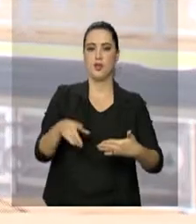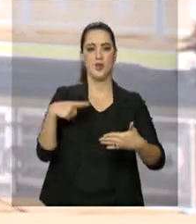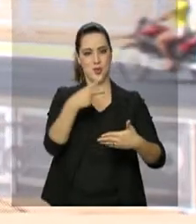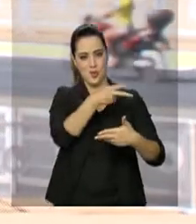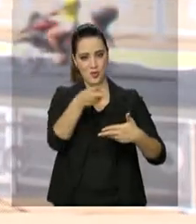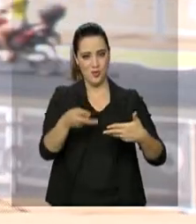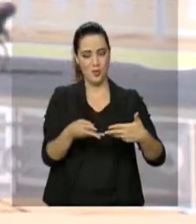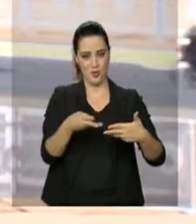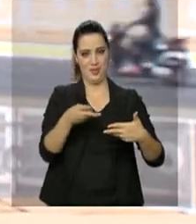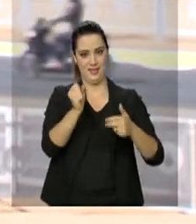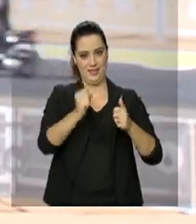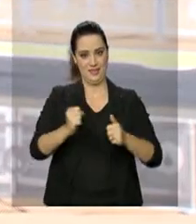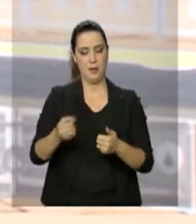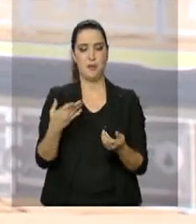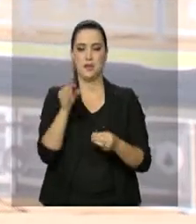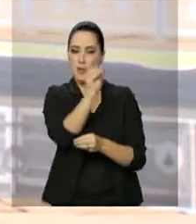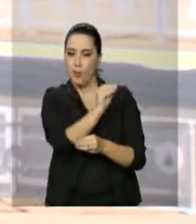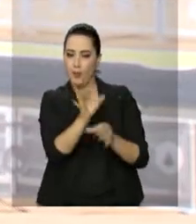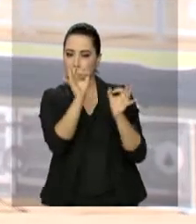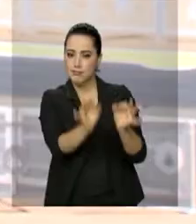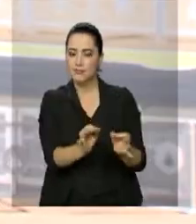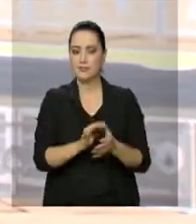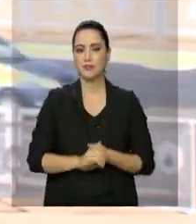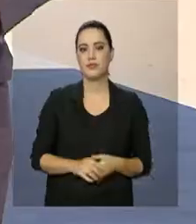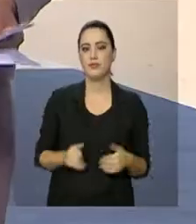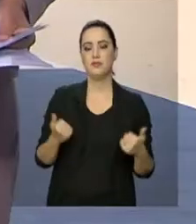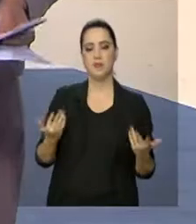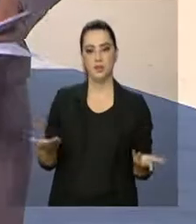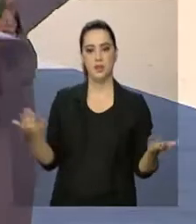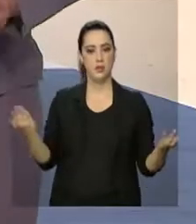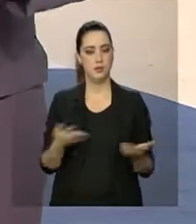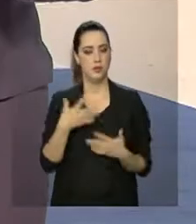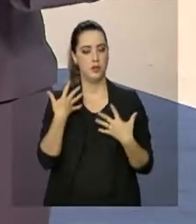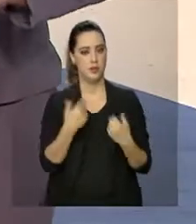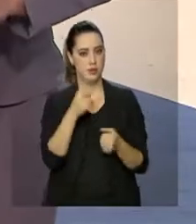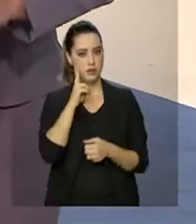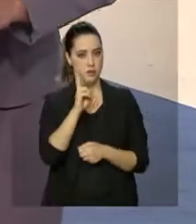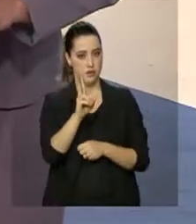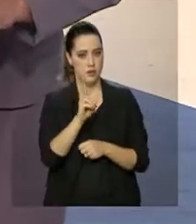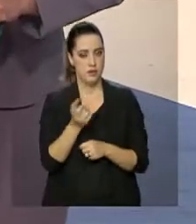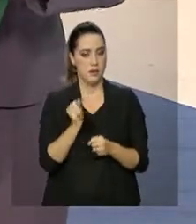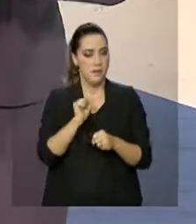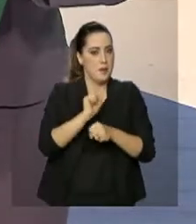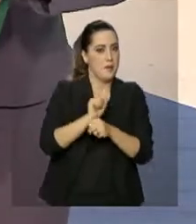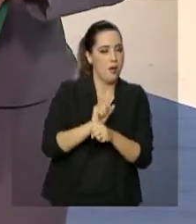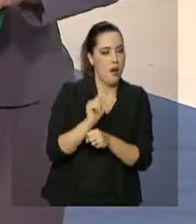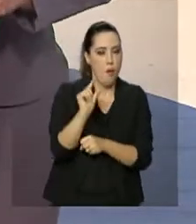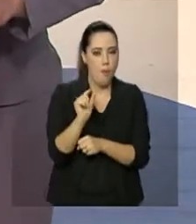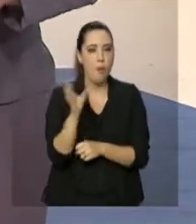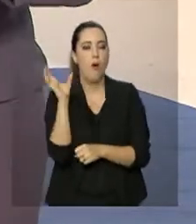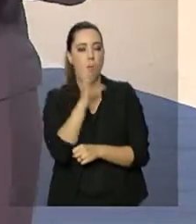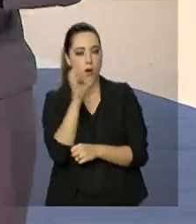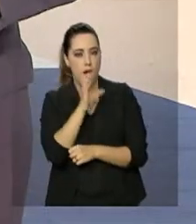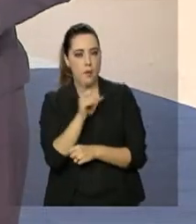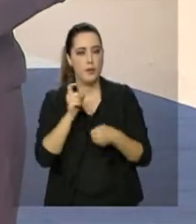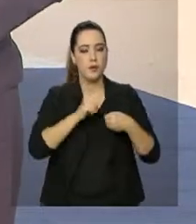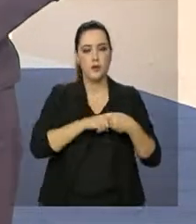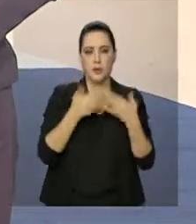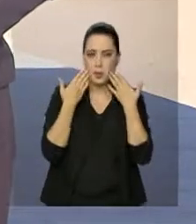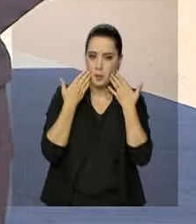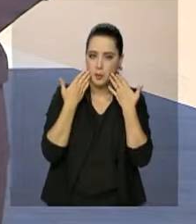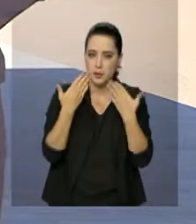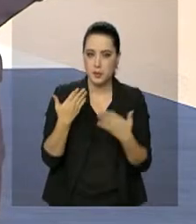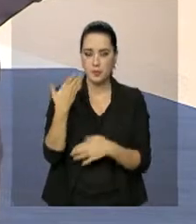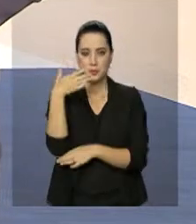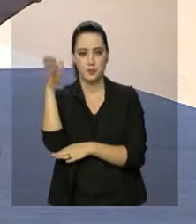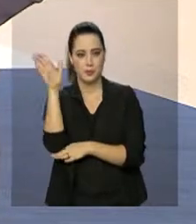nação. Tem que ser bem cuidado. Bom, agora nós vamos para um rápido intervalo e já já voltamos com a cerimônia da